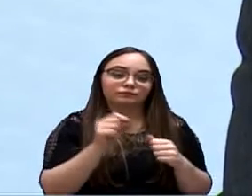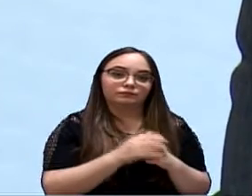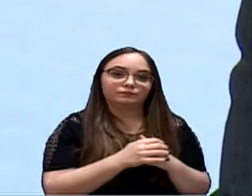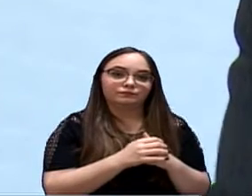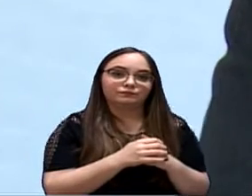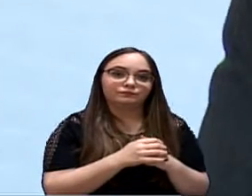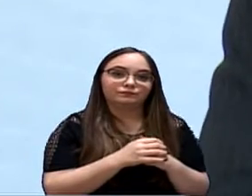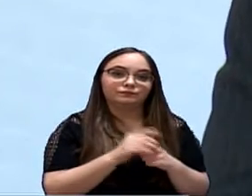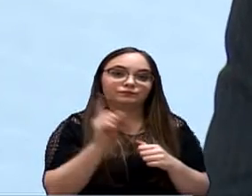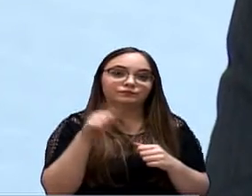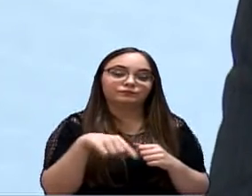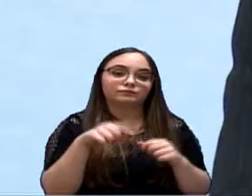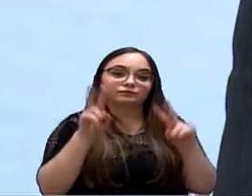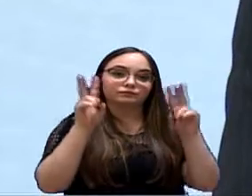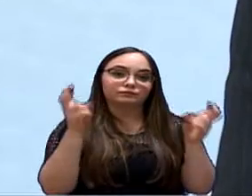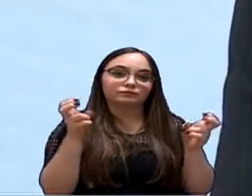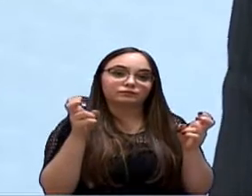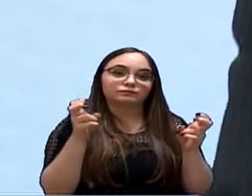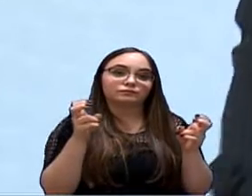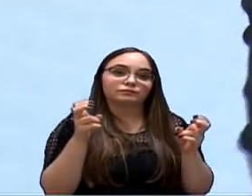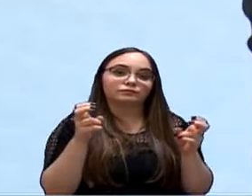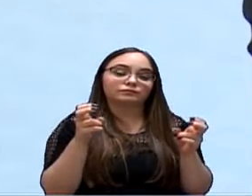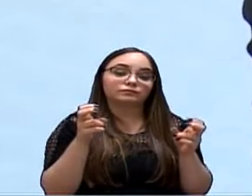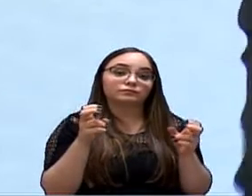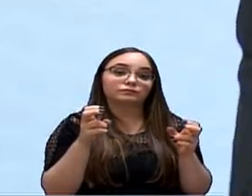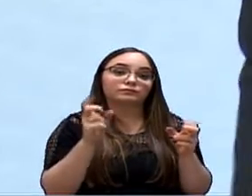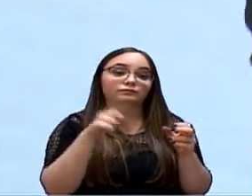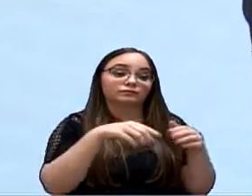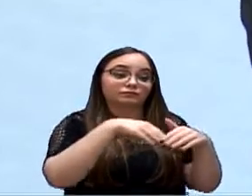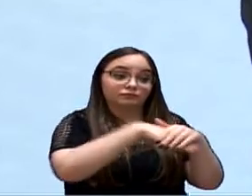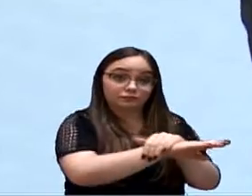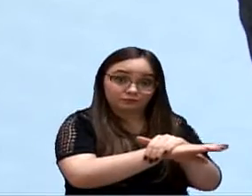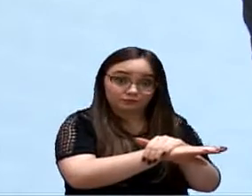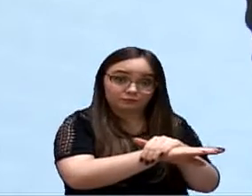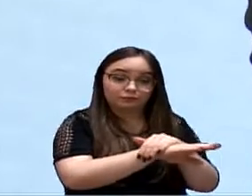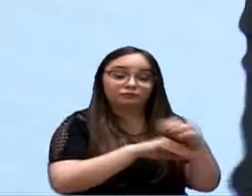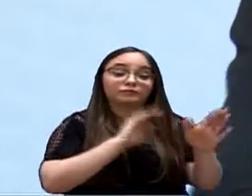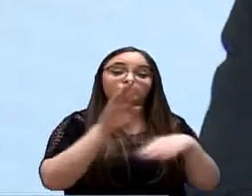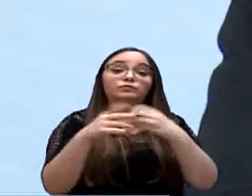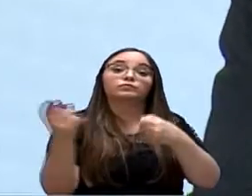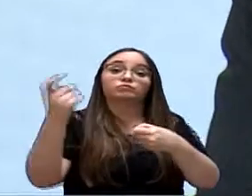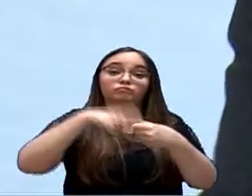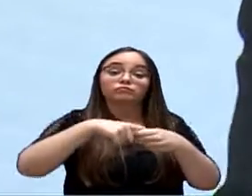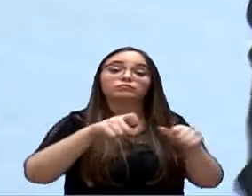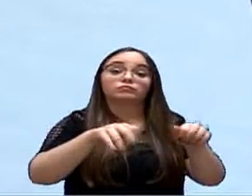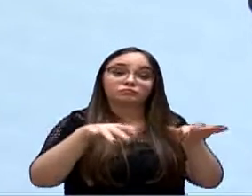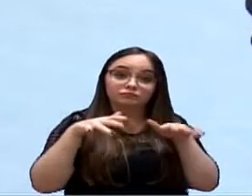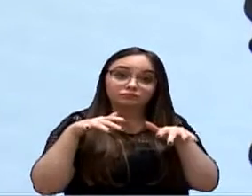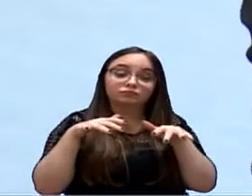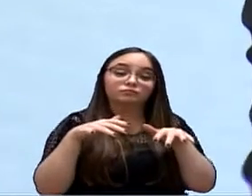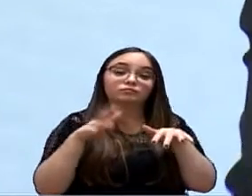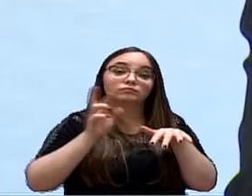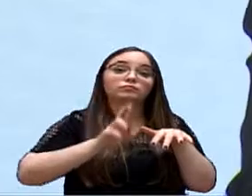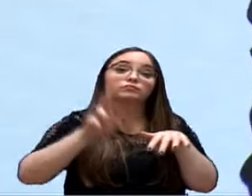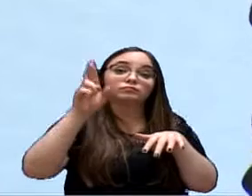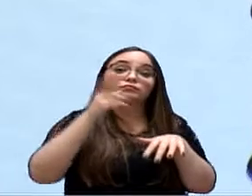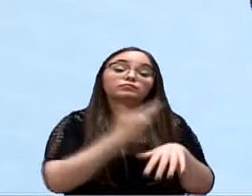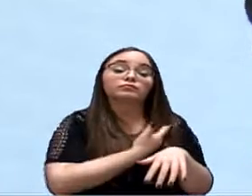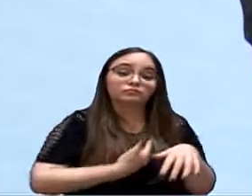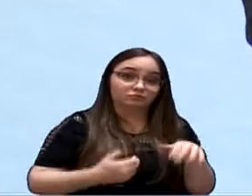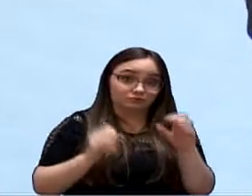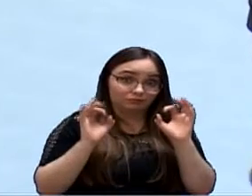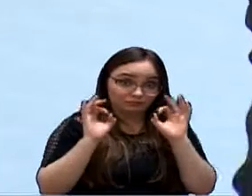vereador, é em relação à retirada. E, se retirando, voltar ao plenário, o líder do governo